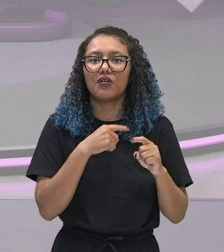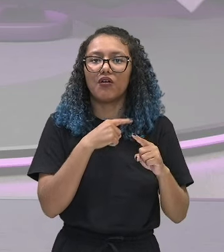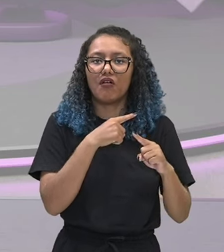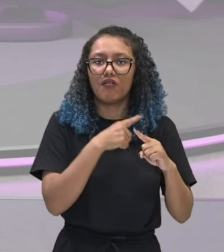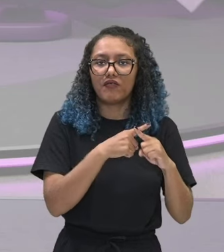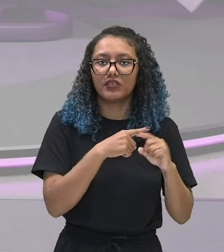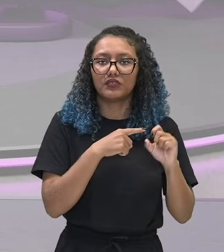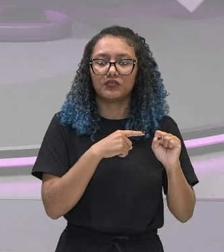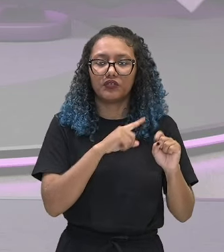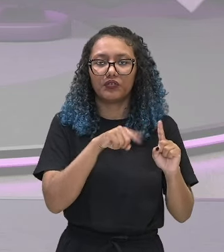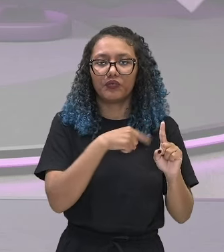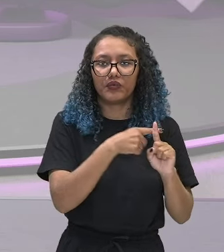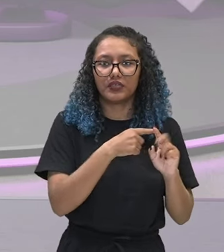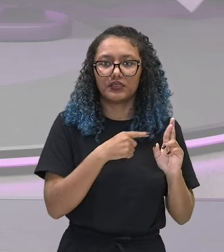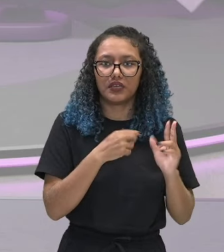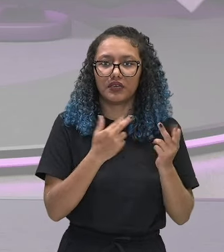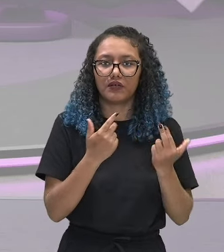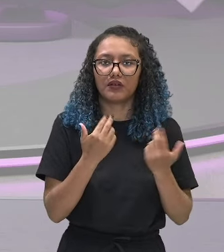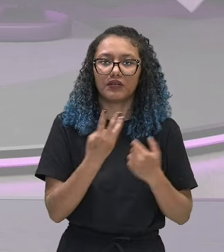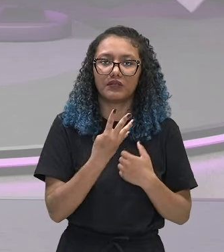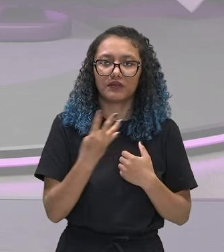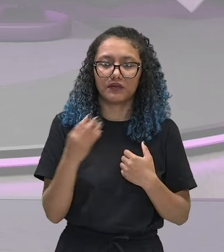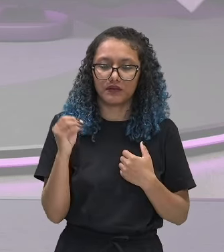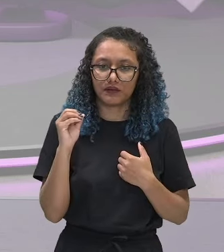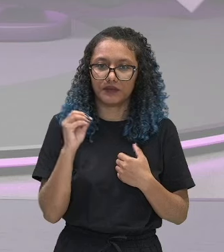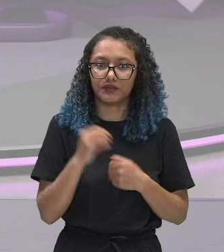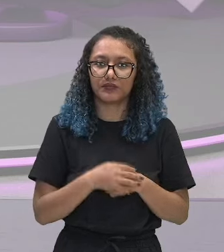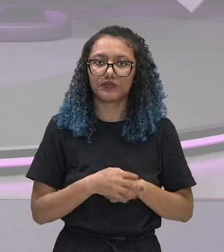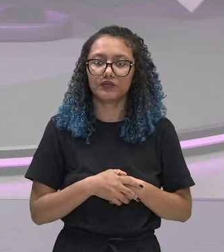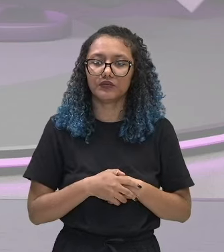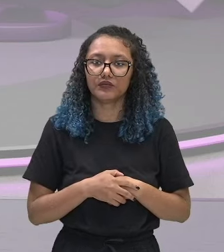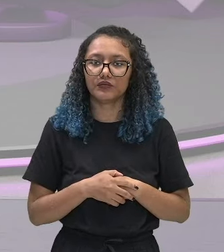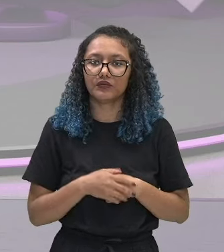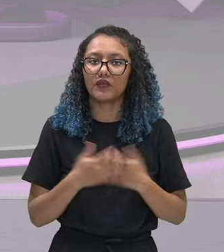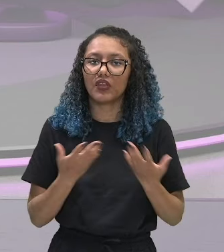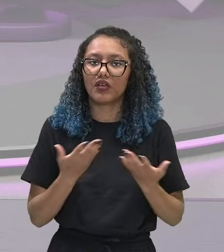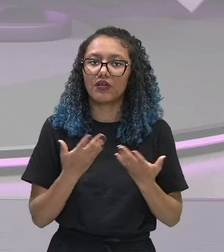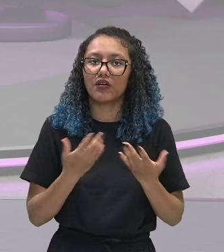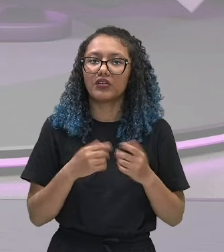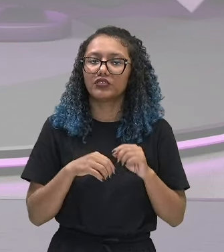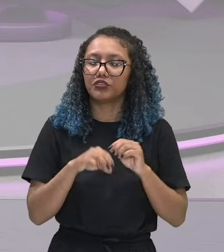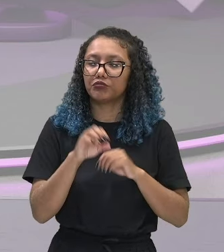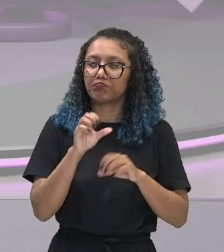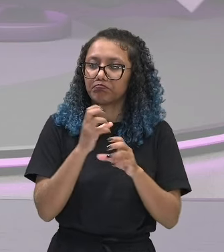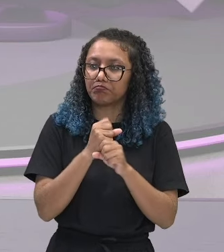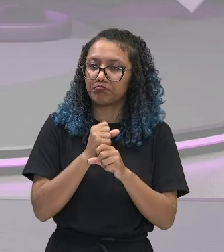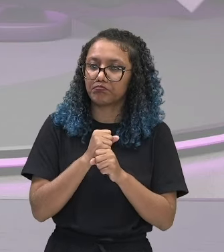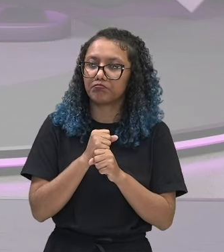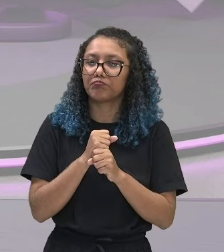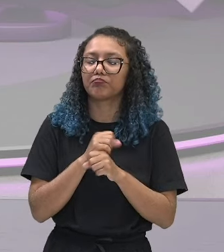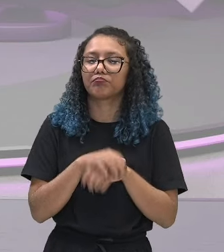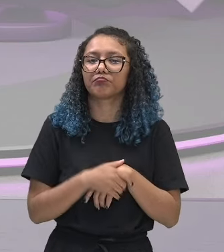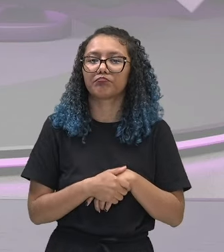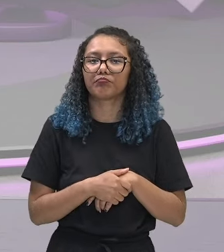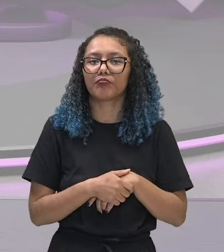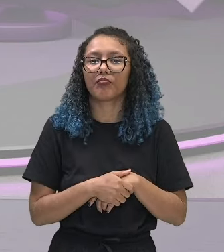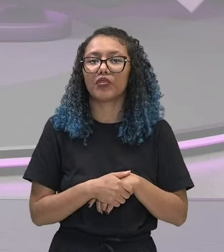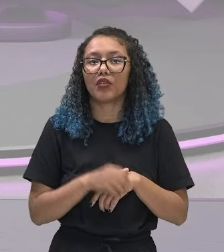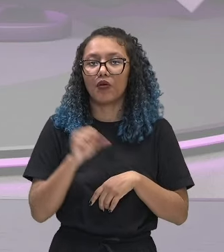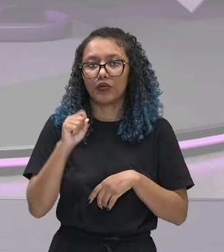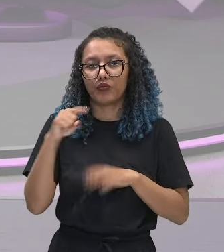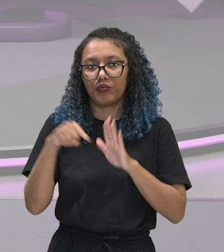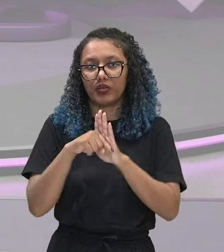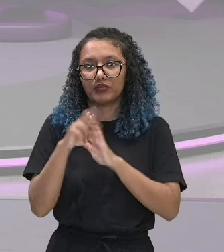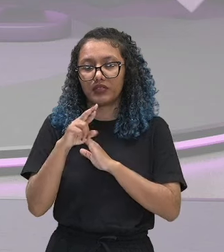mais r, igual a 440. E aí a gente desenvolve esse produto. Primeiro a gente repetiu o 8 menos